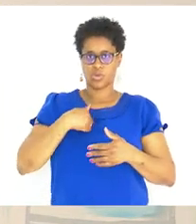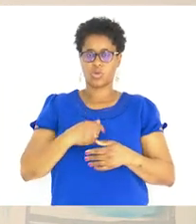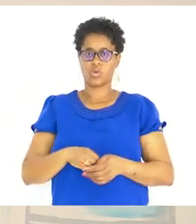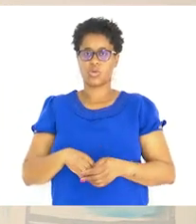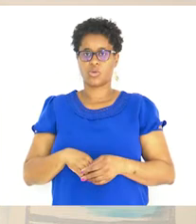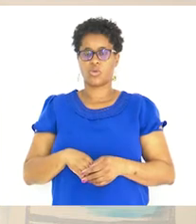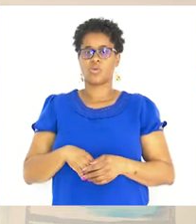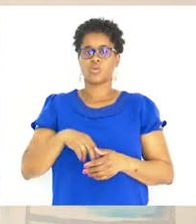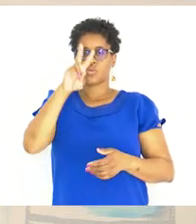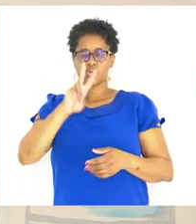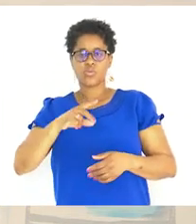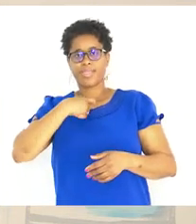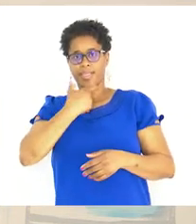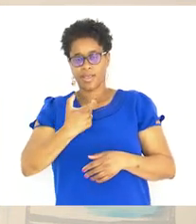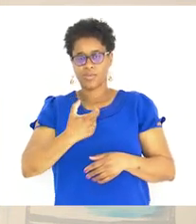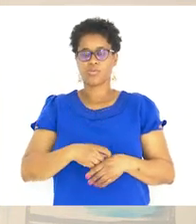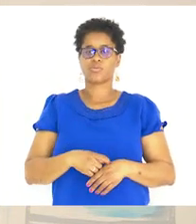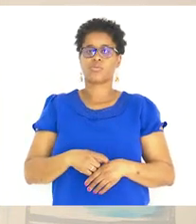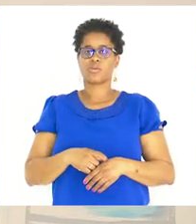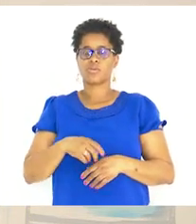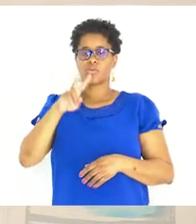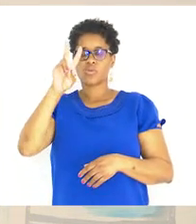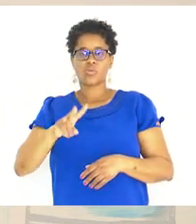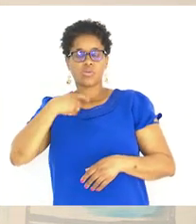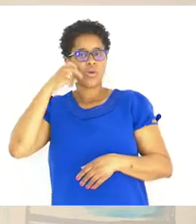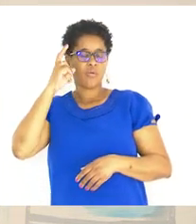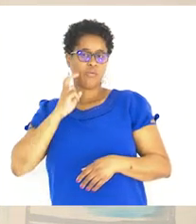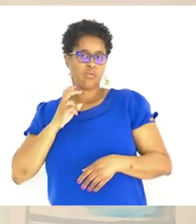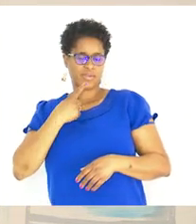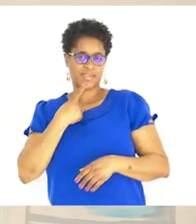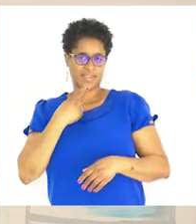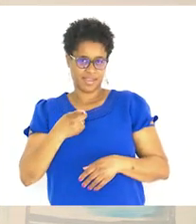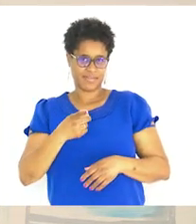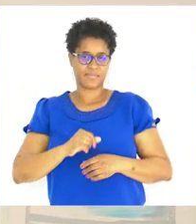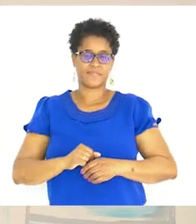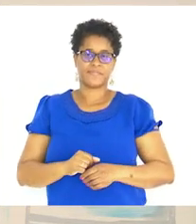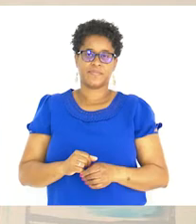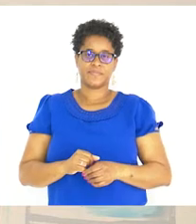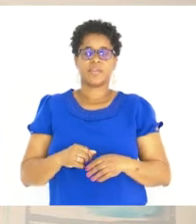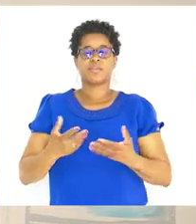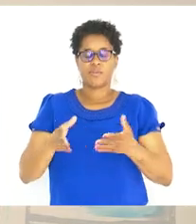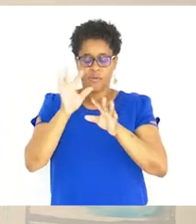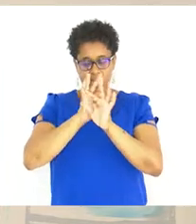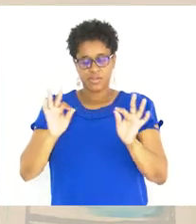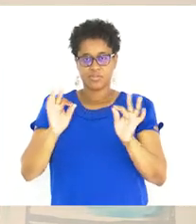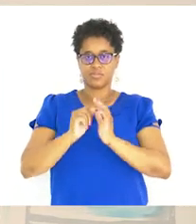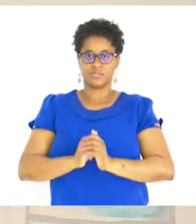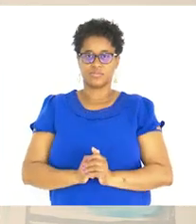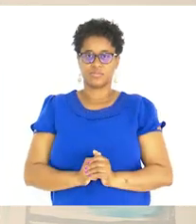bisneto Dos meus Bisavós Perceberam? Então ótimo